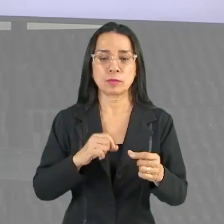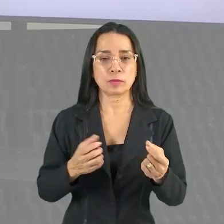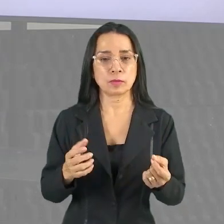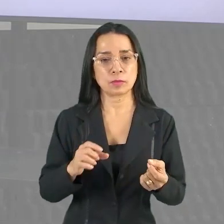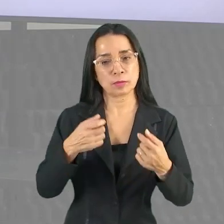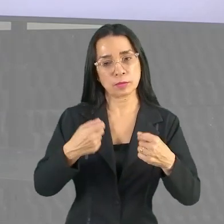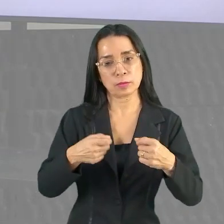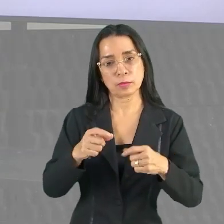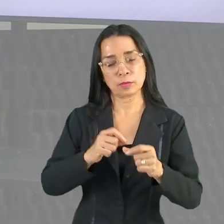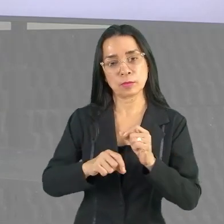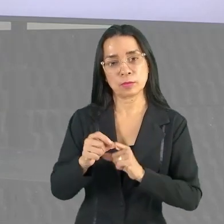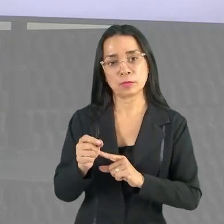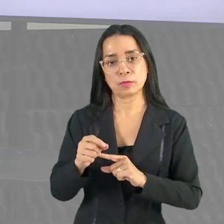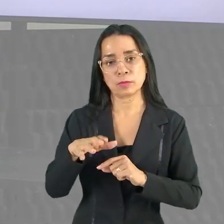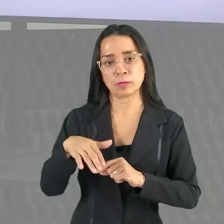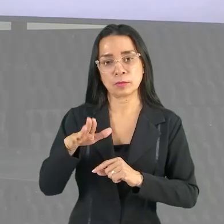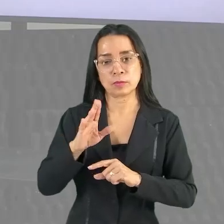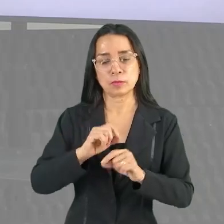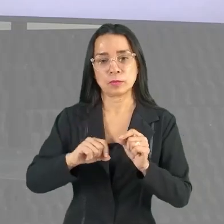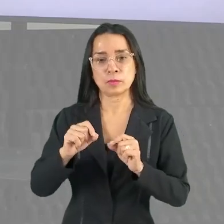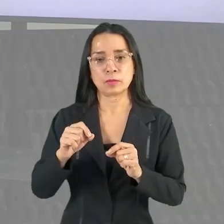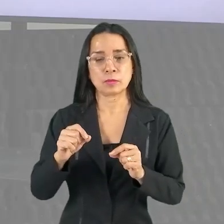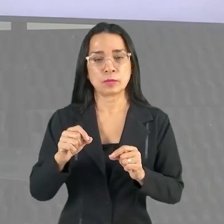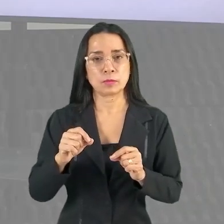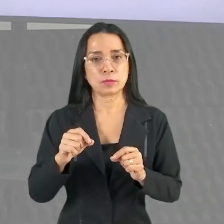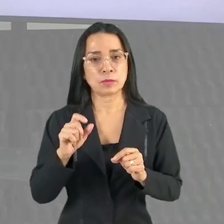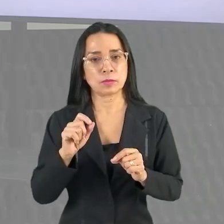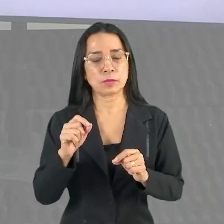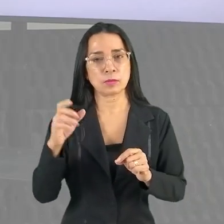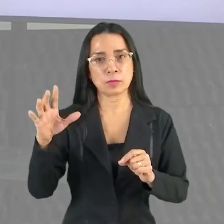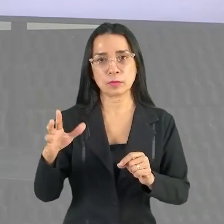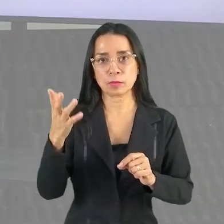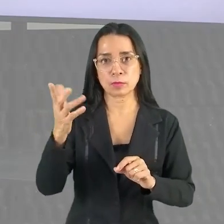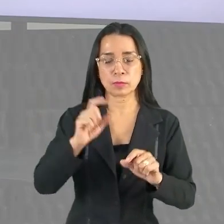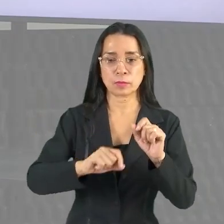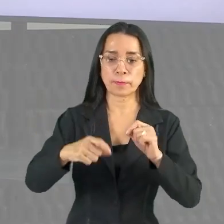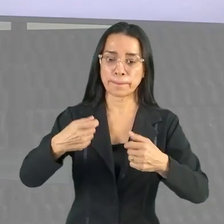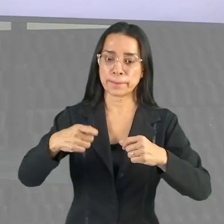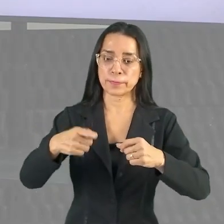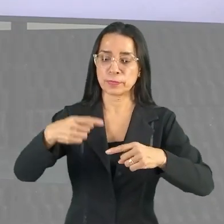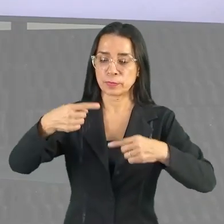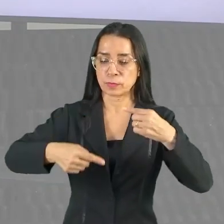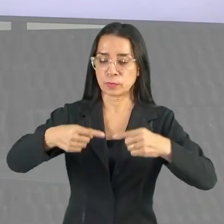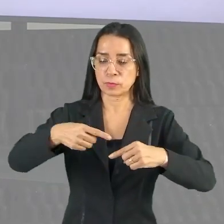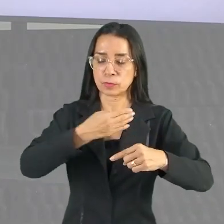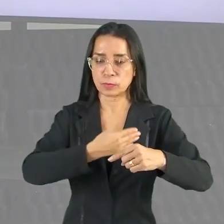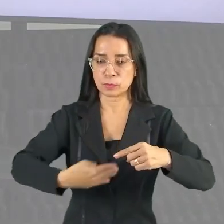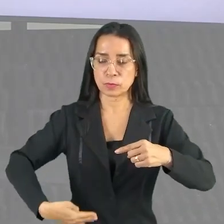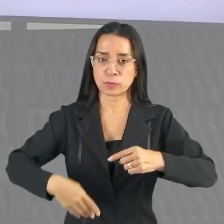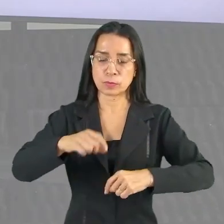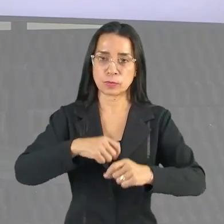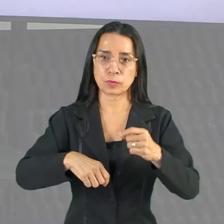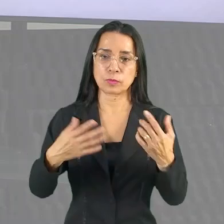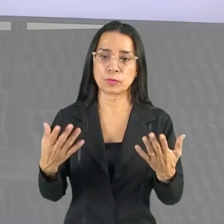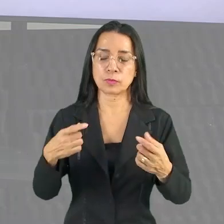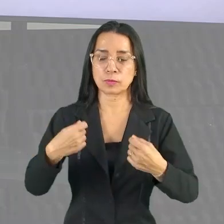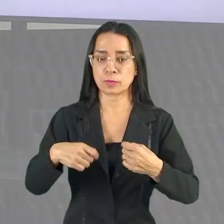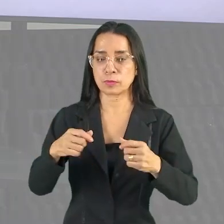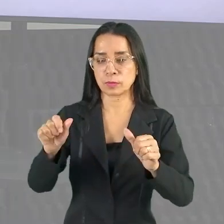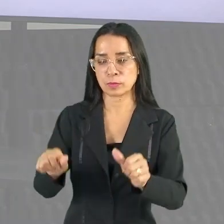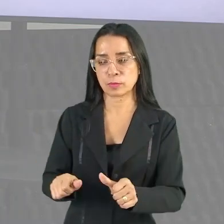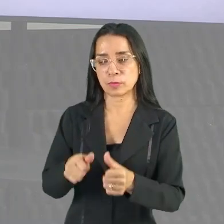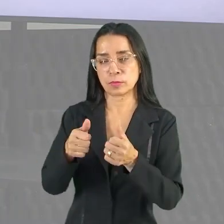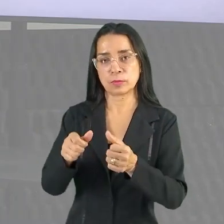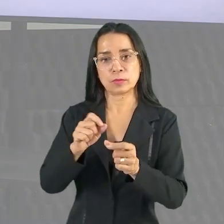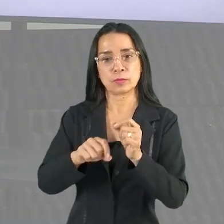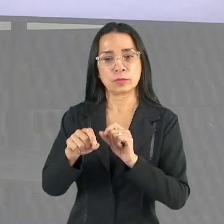coisas para que isso ocorra. Precisam de políticas públicas, precisam melhorar